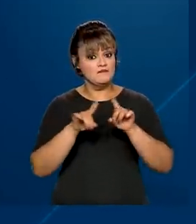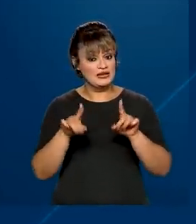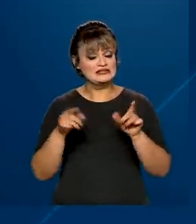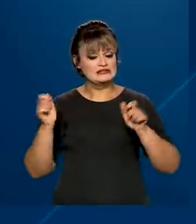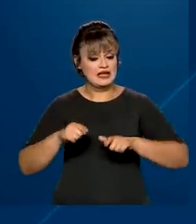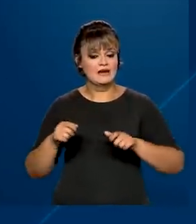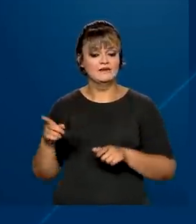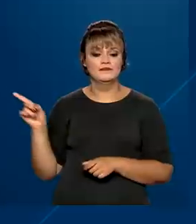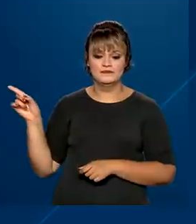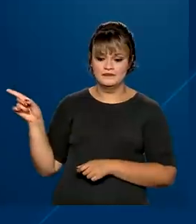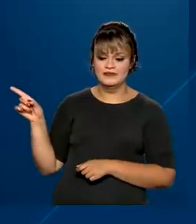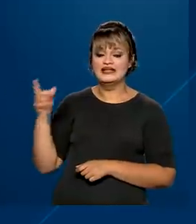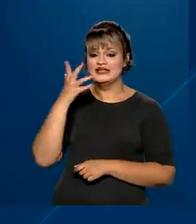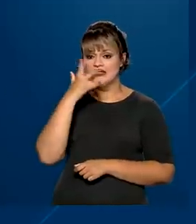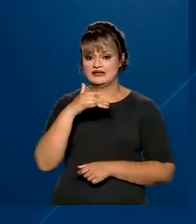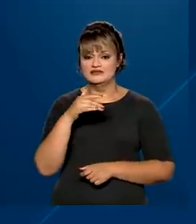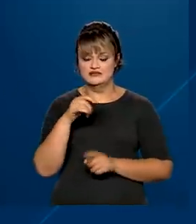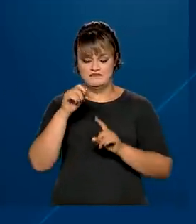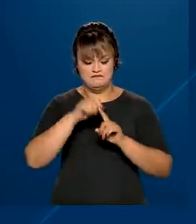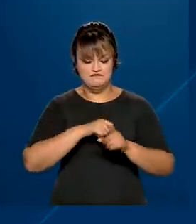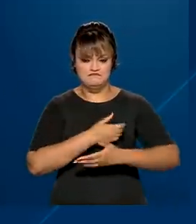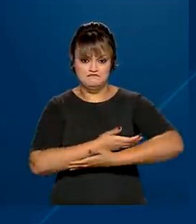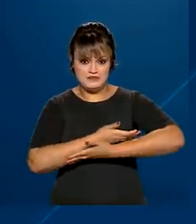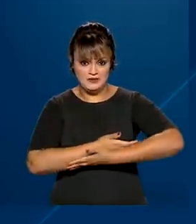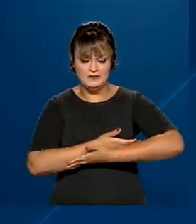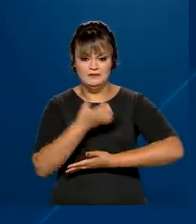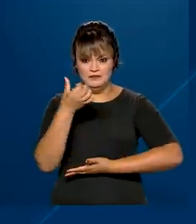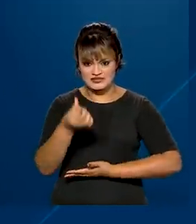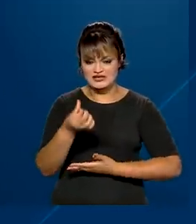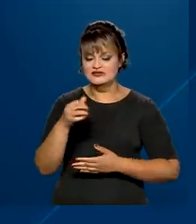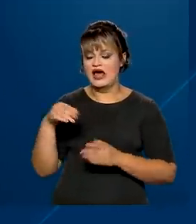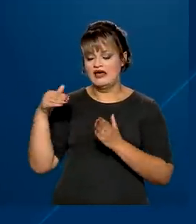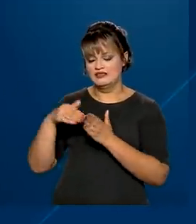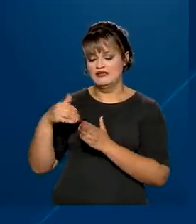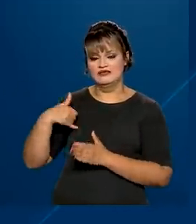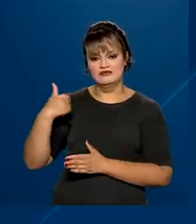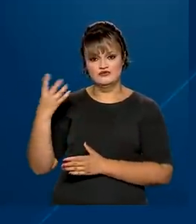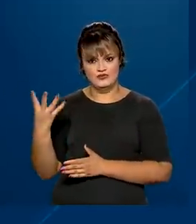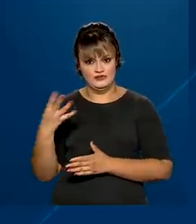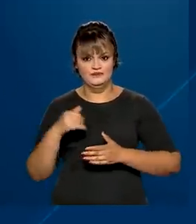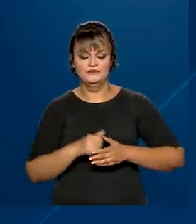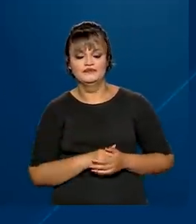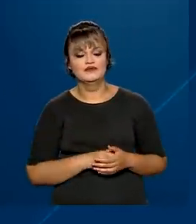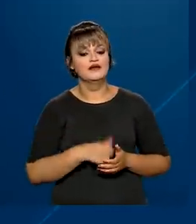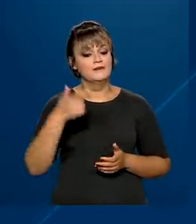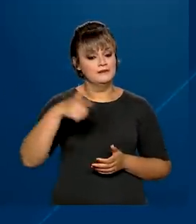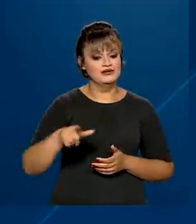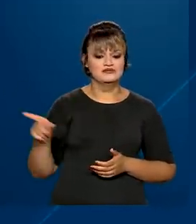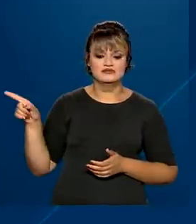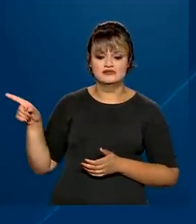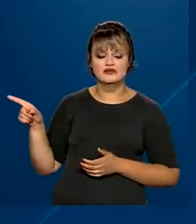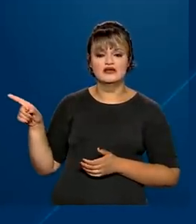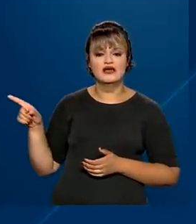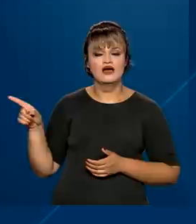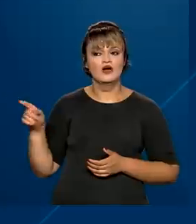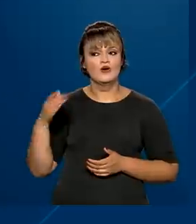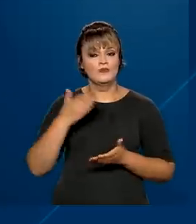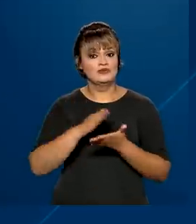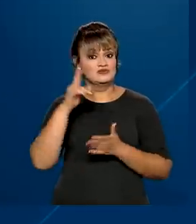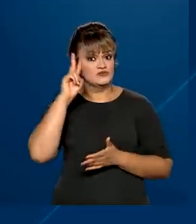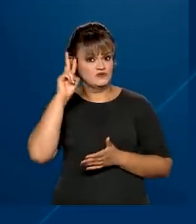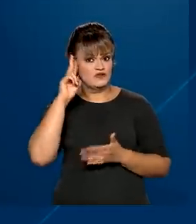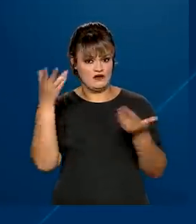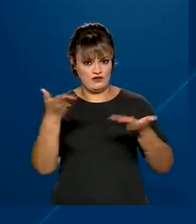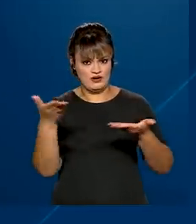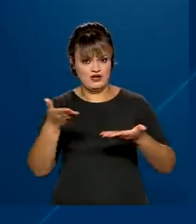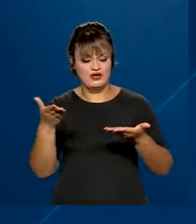é permitida também para crianças de seis meses a menores de cinco anos. Além disso, a partir desta segunda